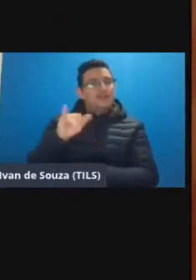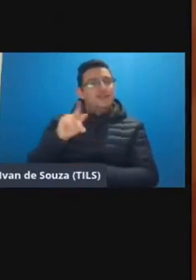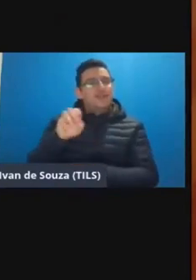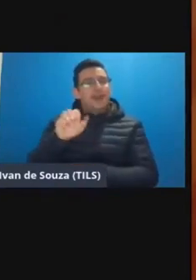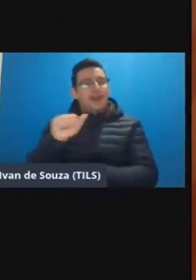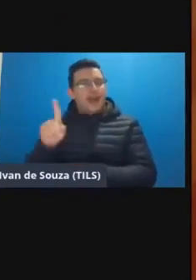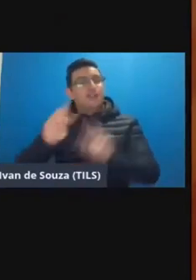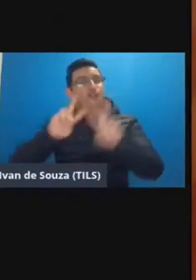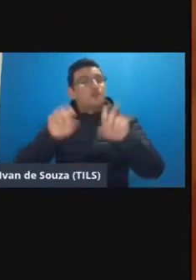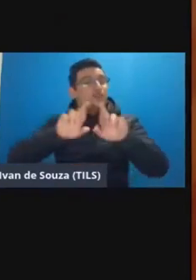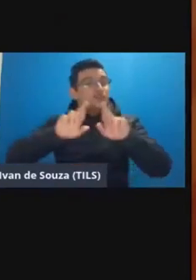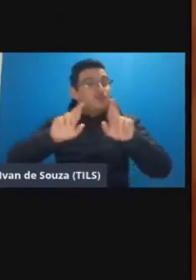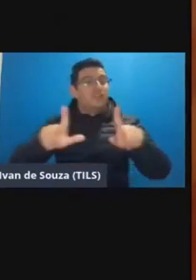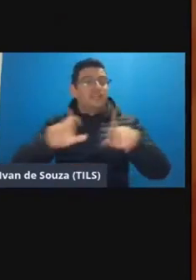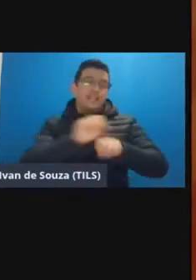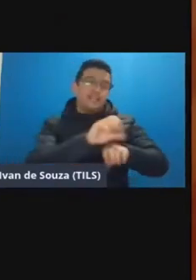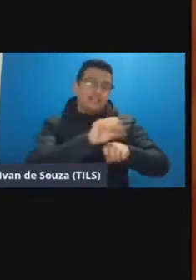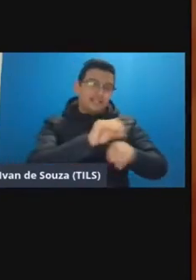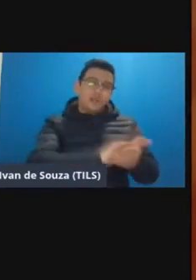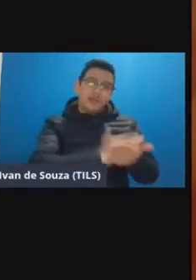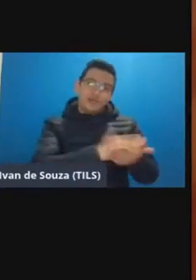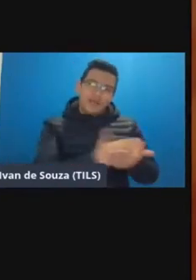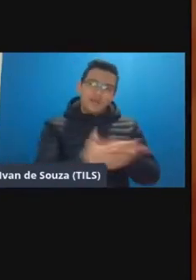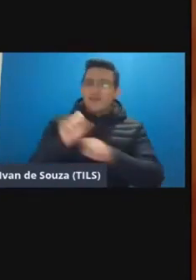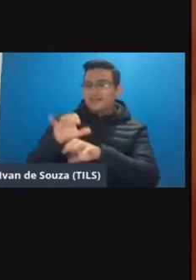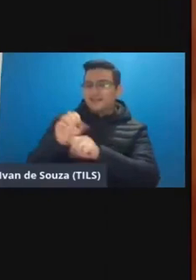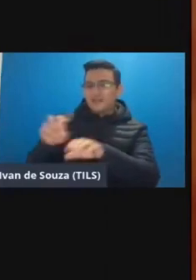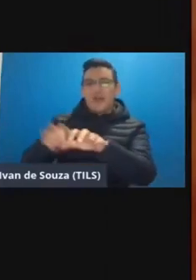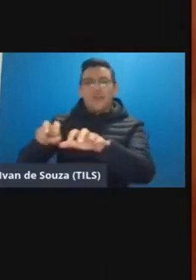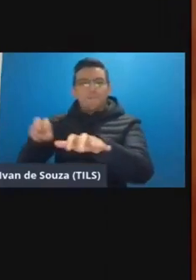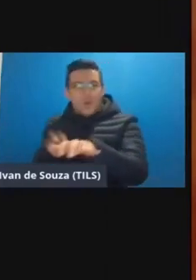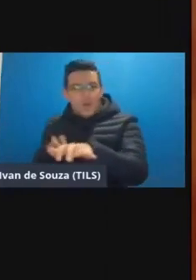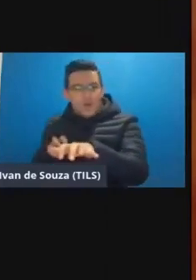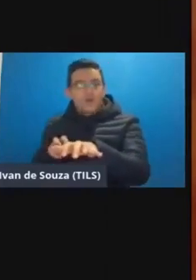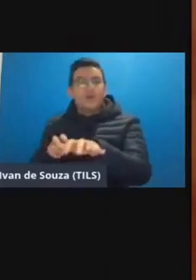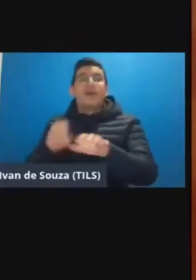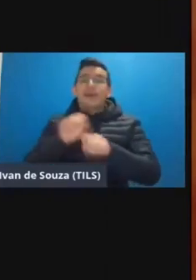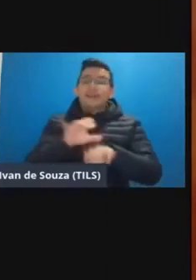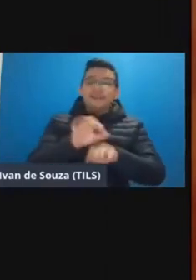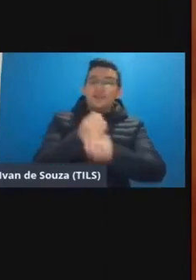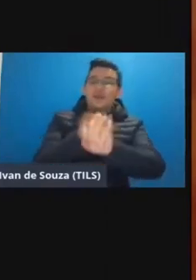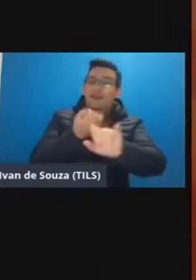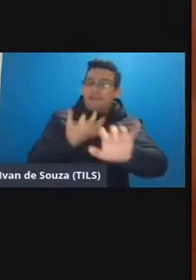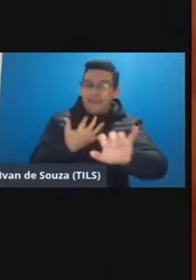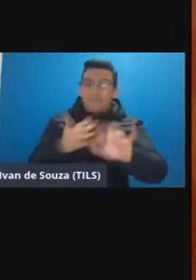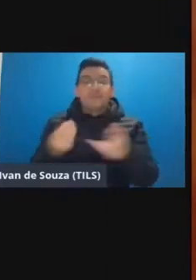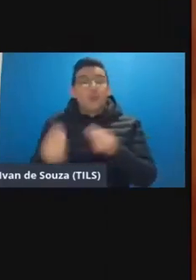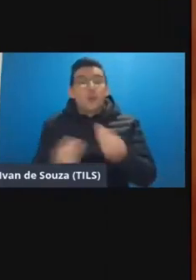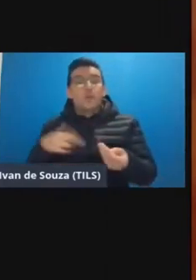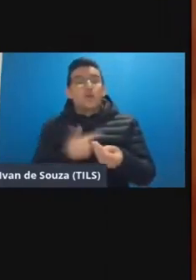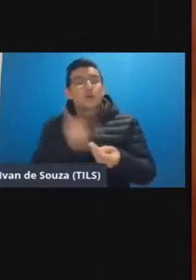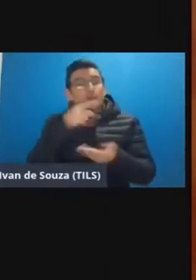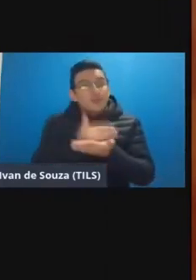relação a diferença entre ensino híbrido ensino remoto né ensino EAD e como é a gente